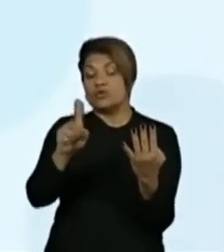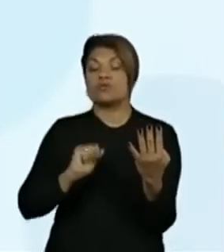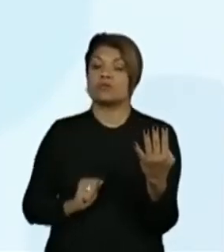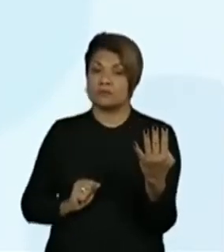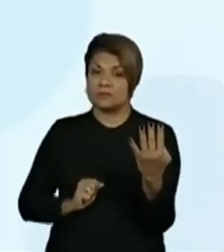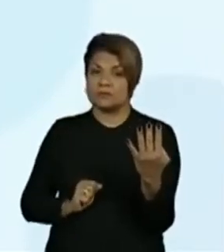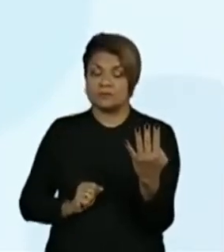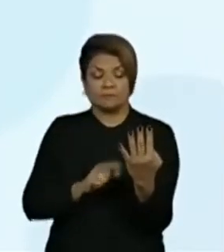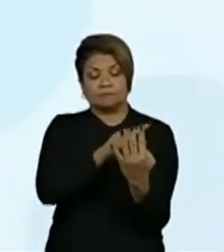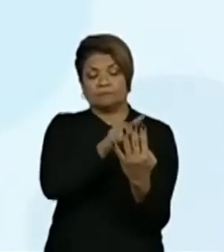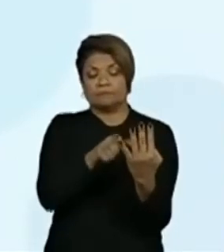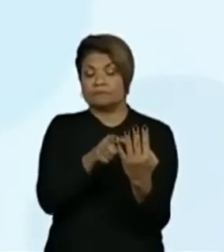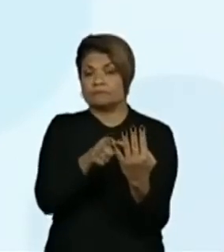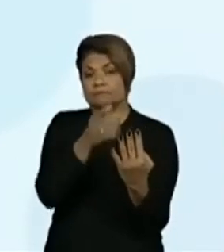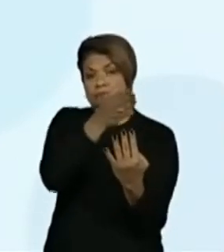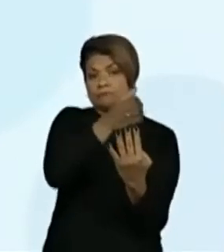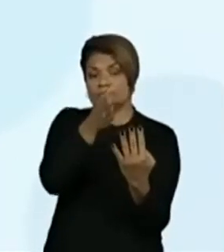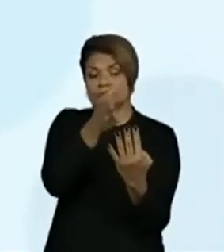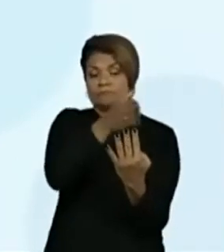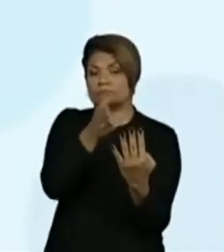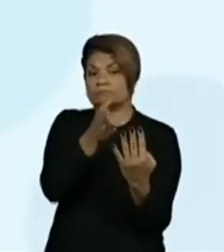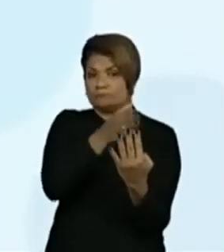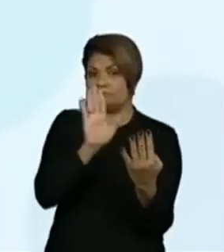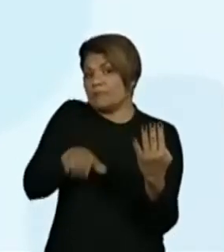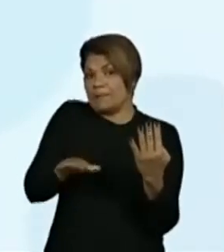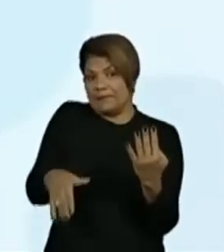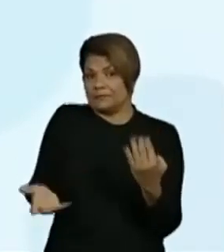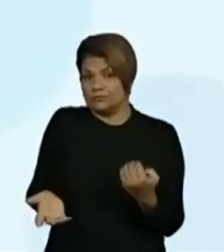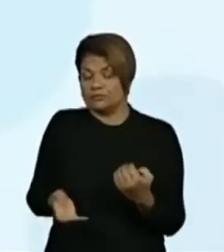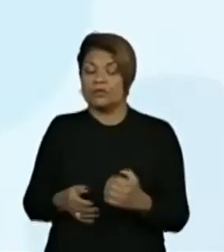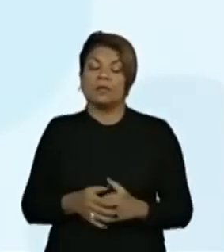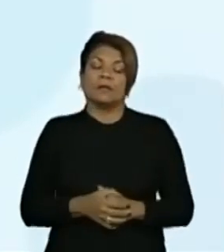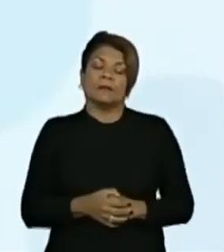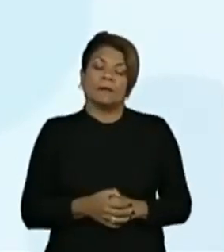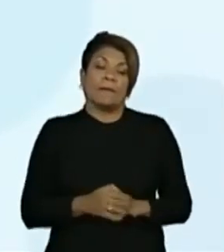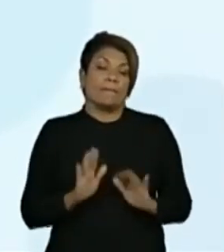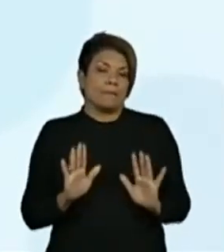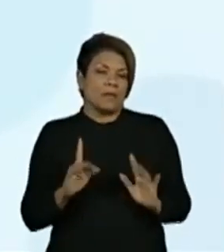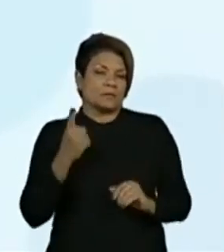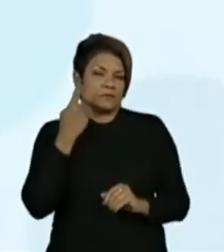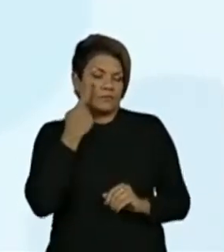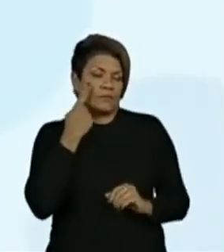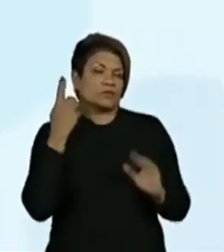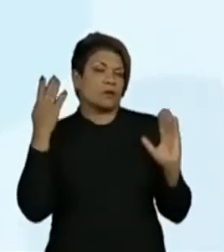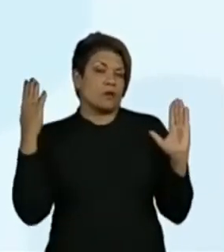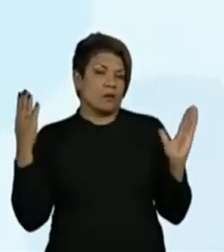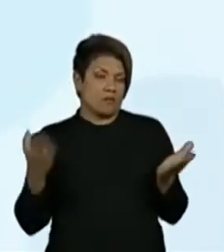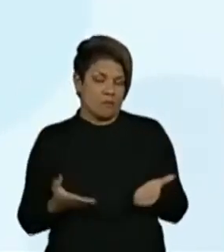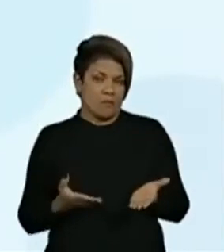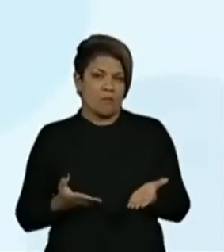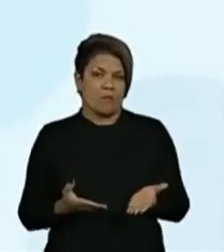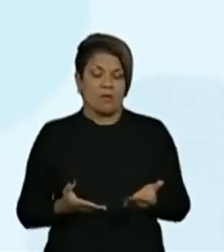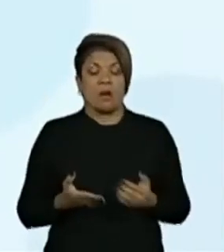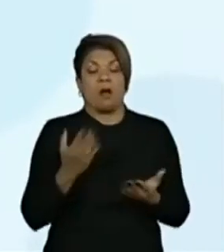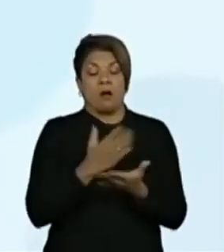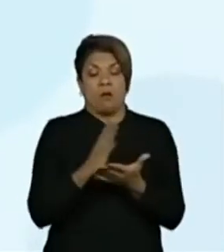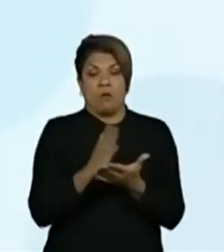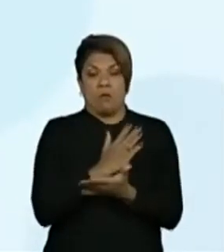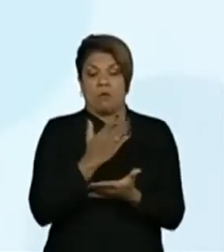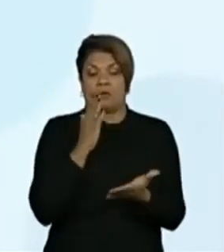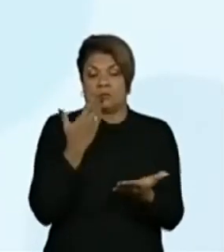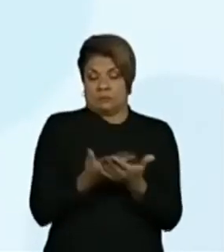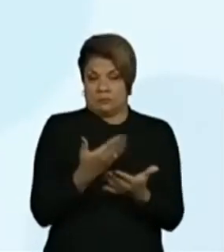Isso de acordo com o valor posicional. Mas, veja agora os números que alguns